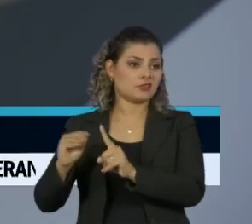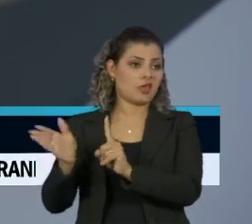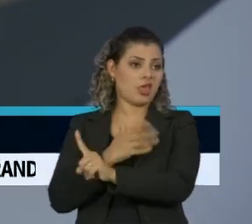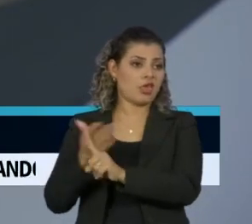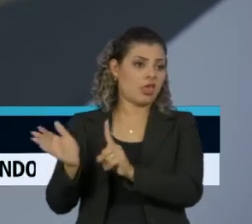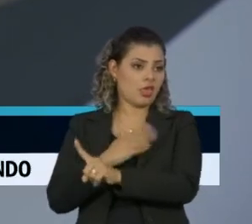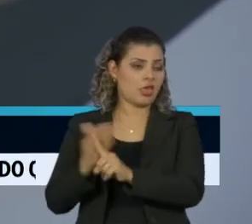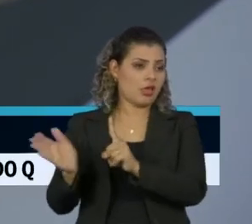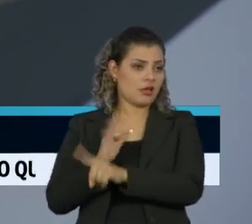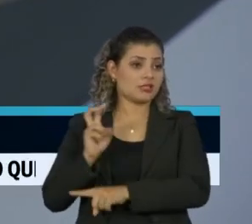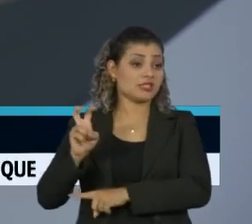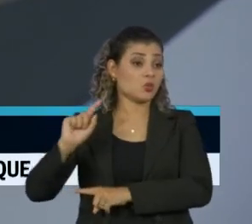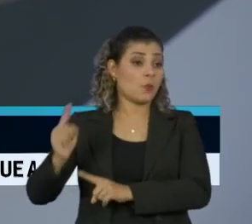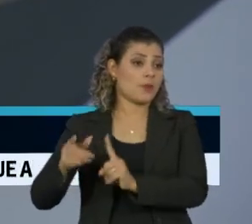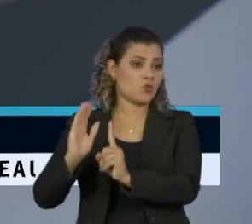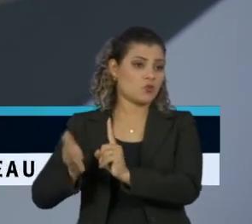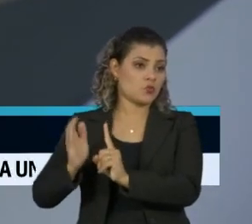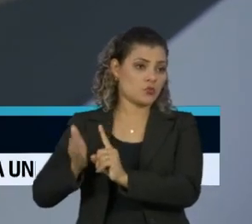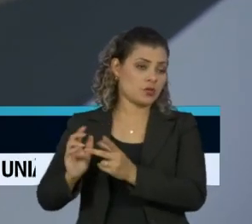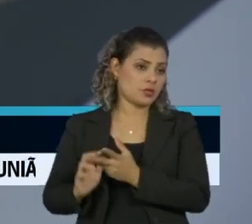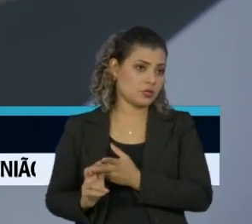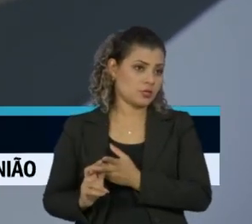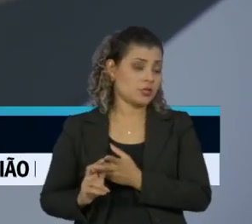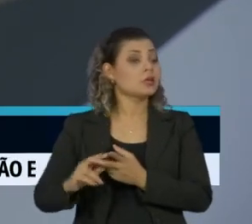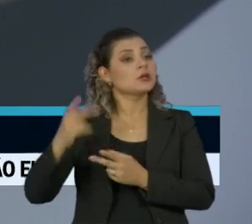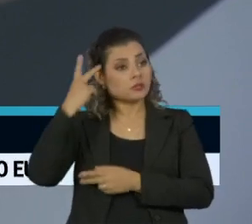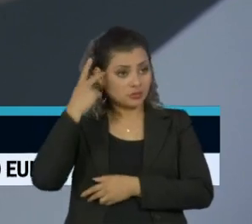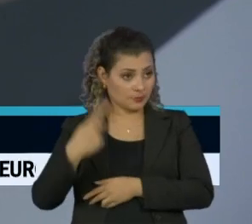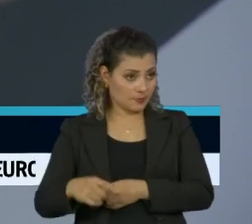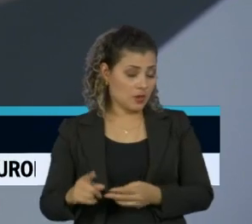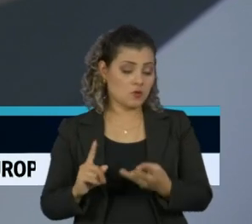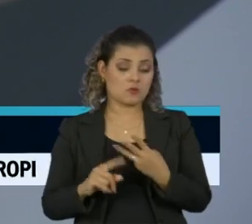casos de abusos infantis em casas em São Paulo.